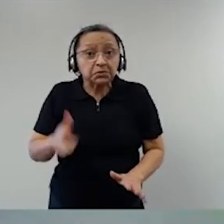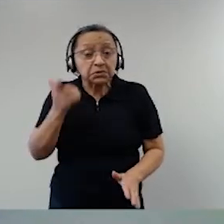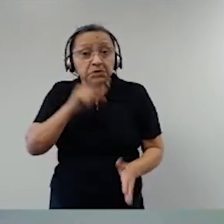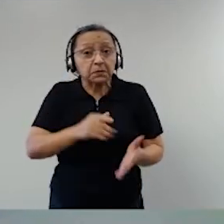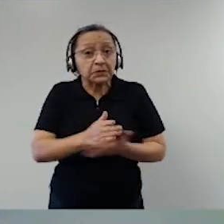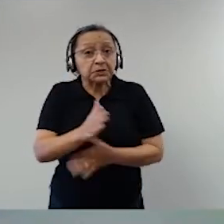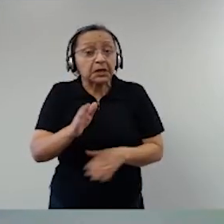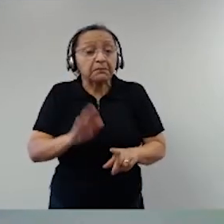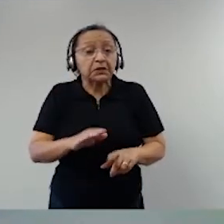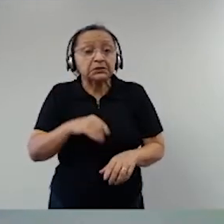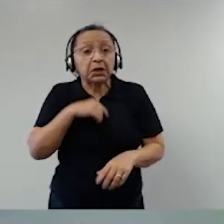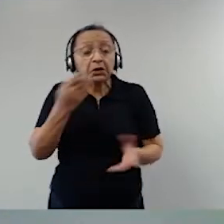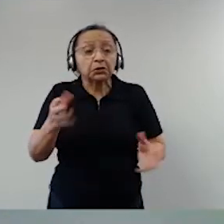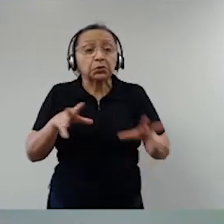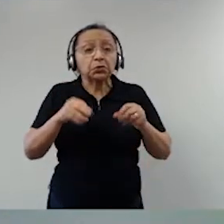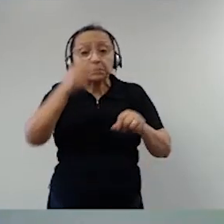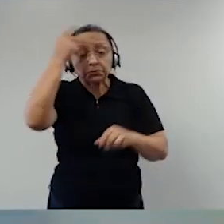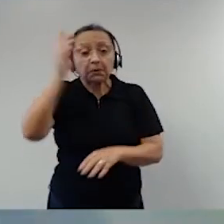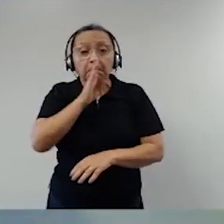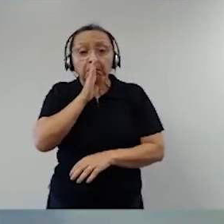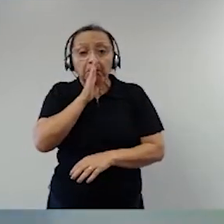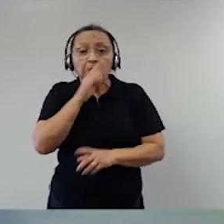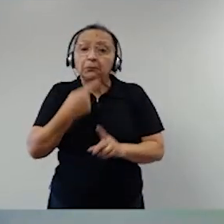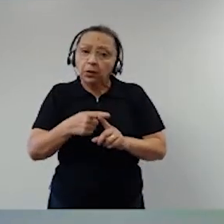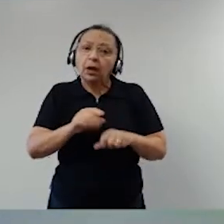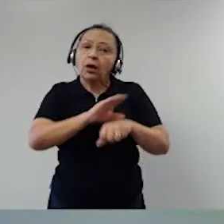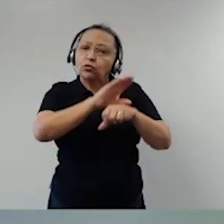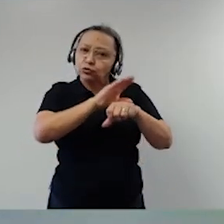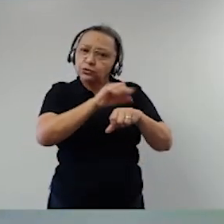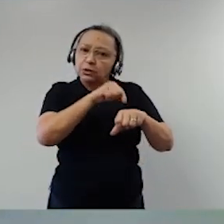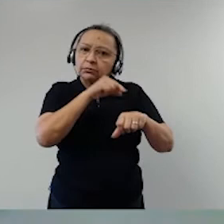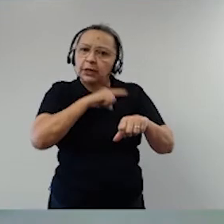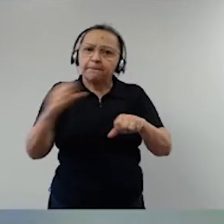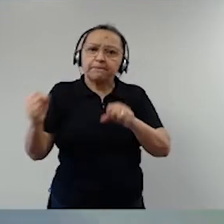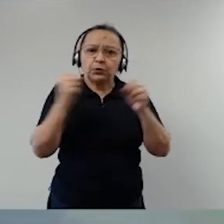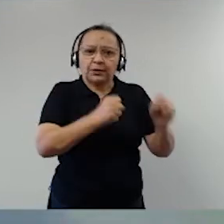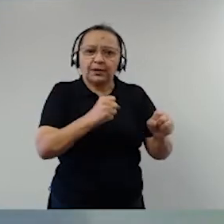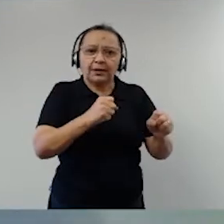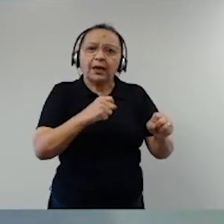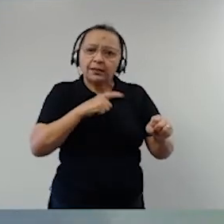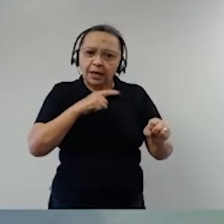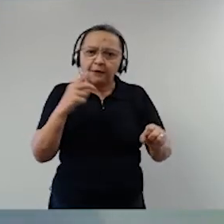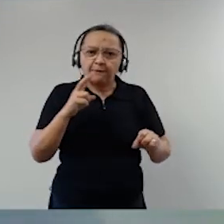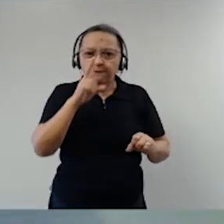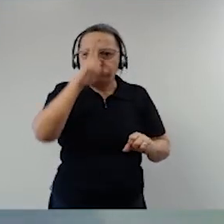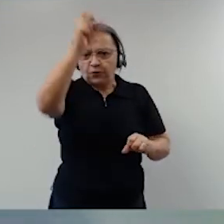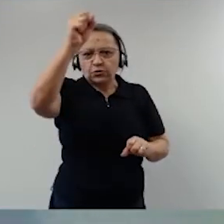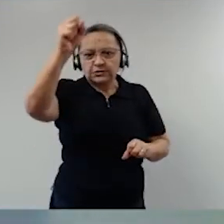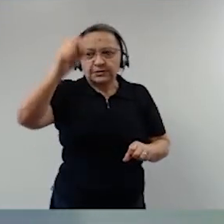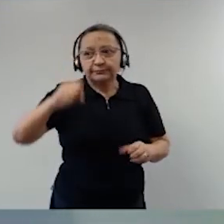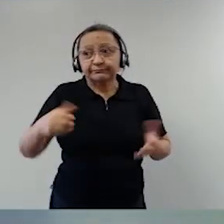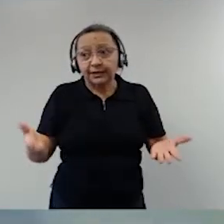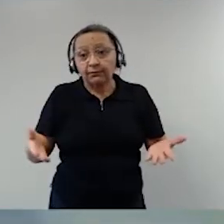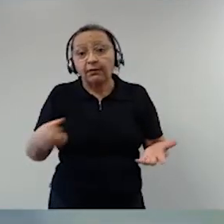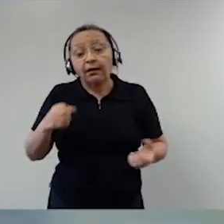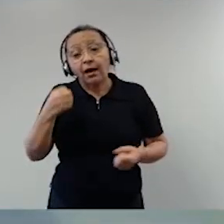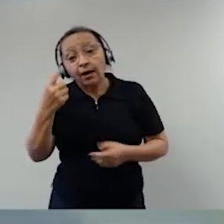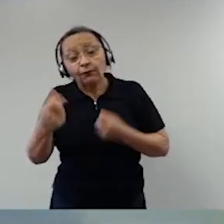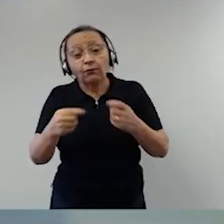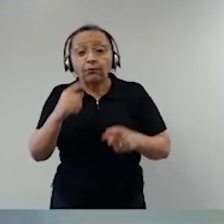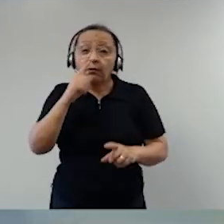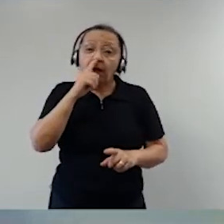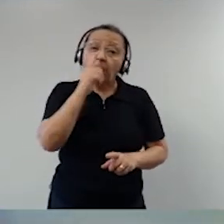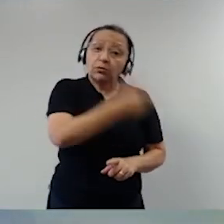Por quê? Porque as instituições são fortes. Não tem problema que um... que um... condene, o outro vai